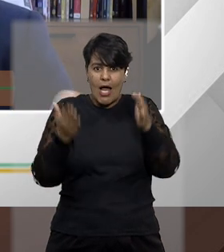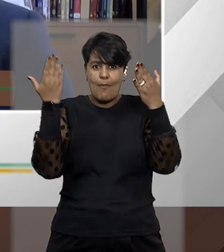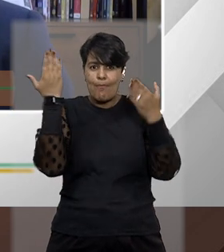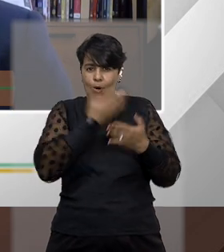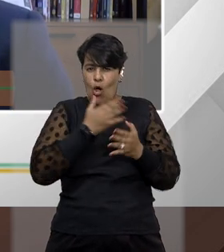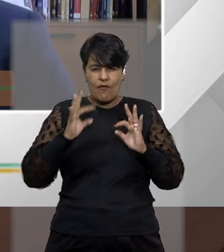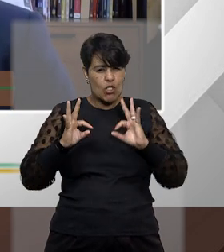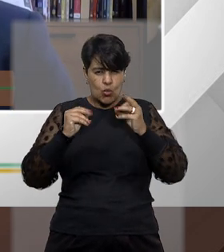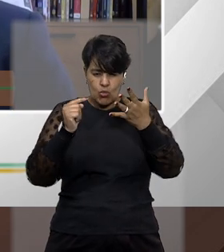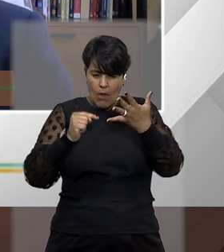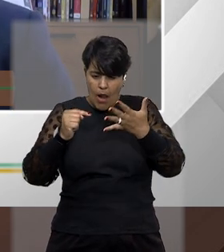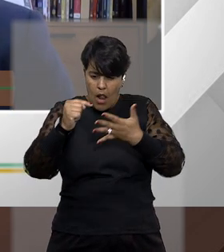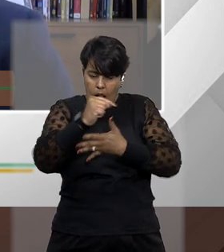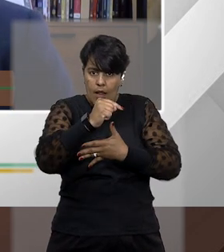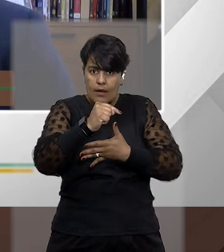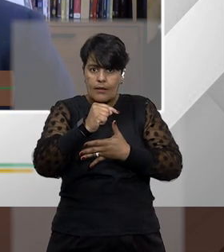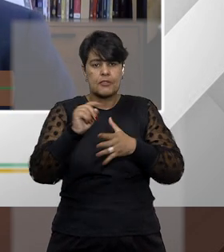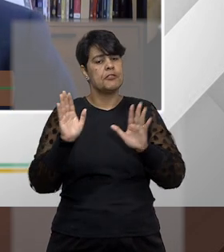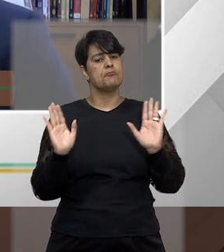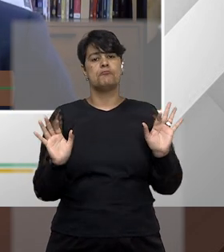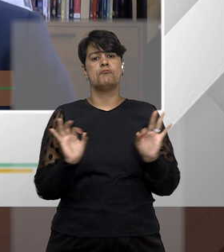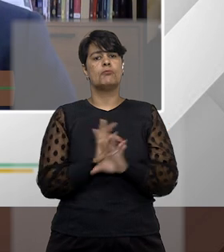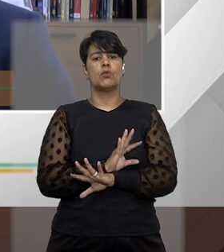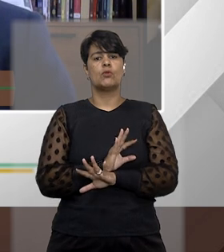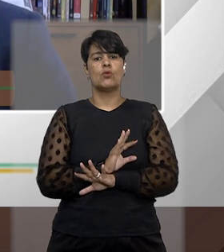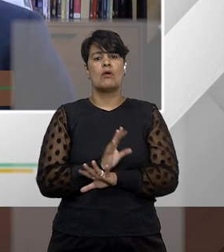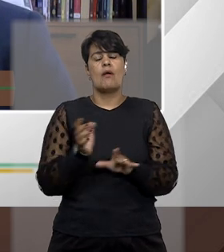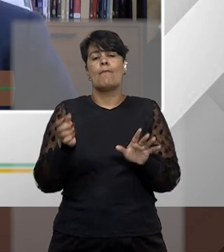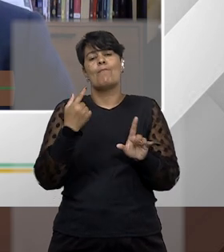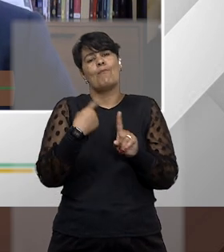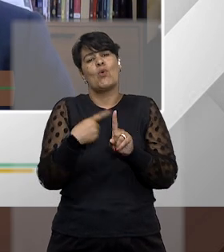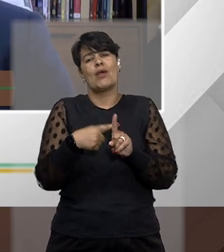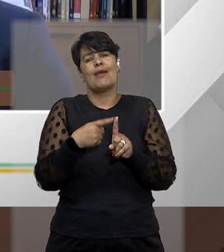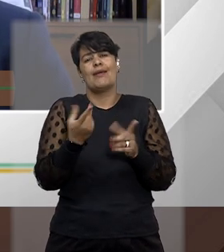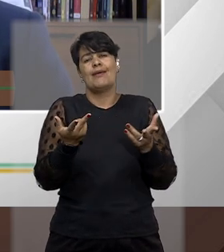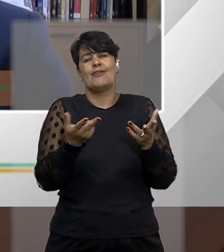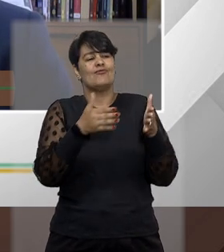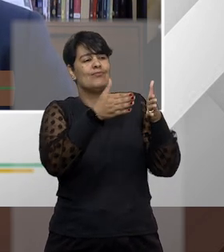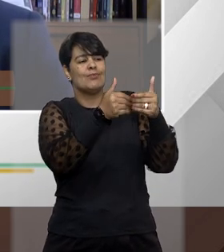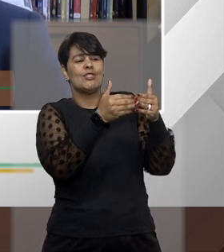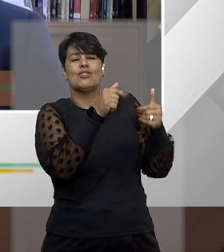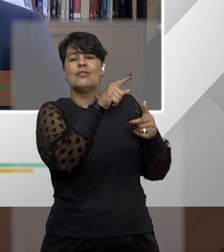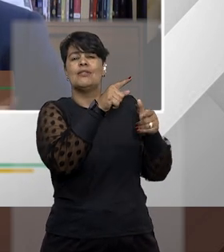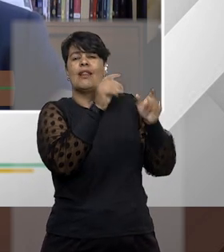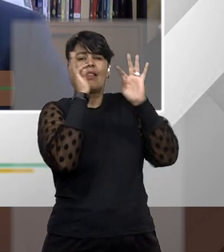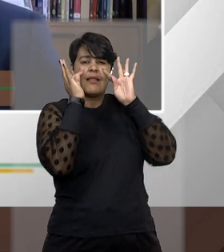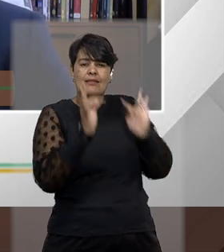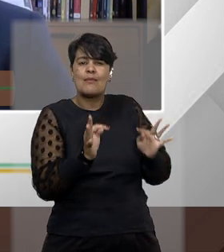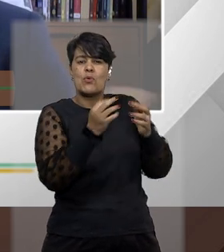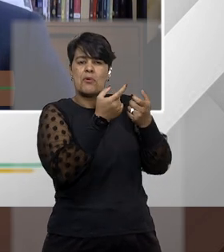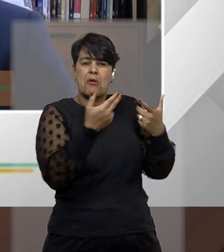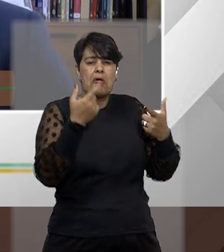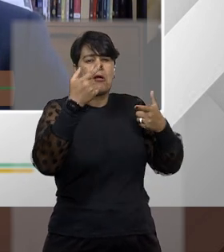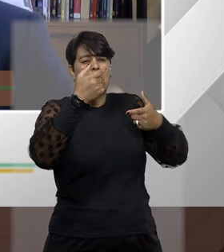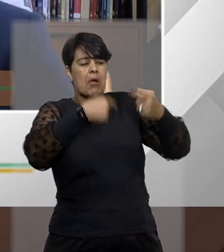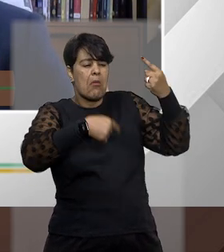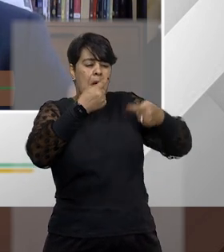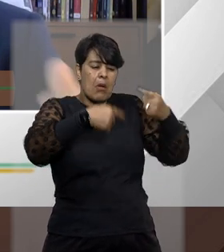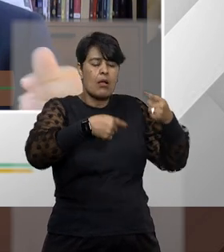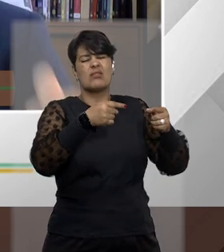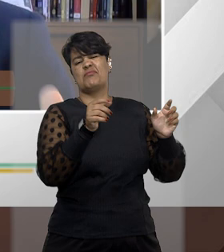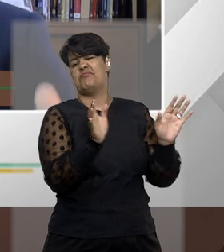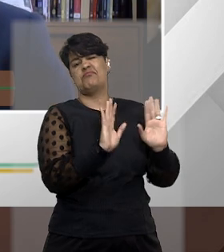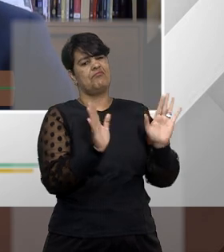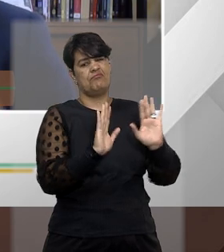plano, já que o mandato de segurança, ele não tem, ele não comporta ali essa delação, essa discussão sobre o fato. Então,